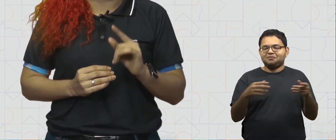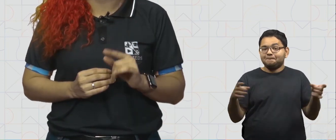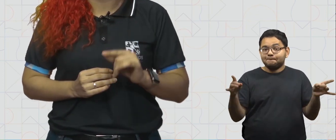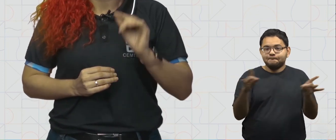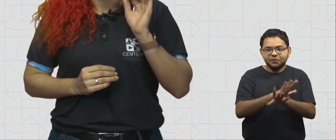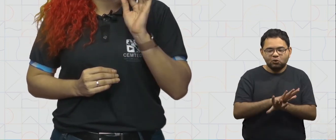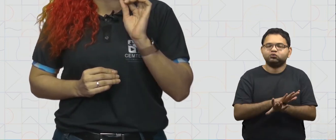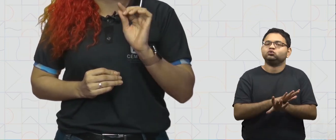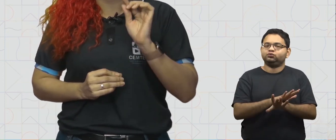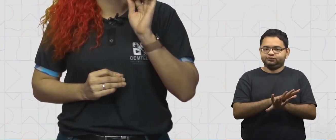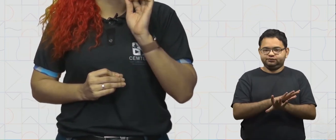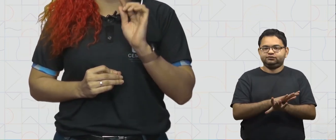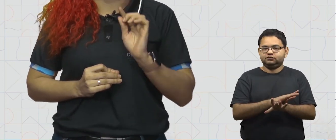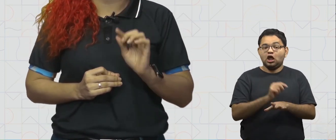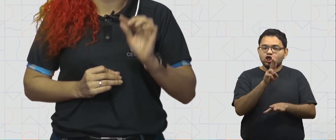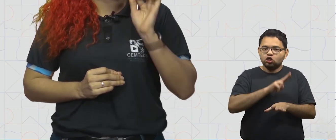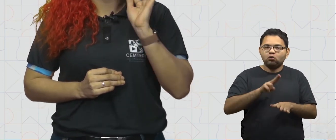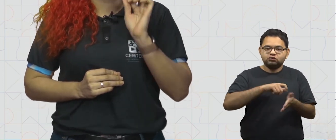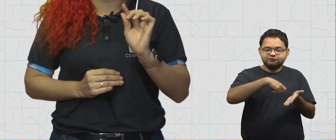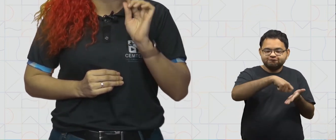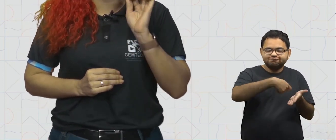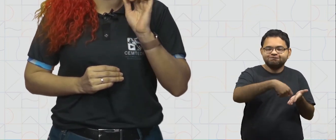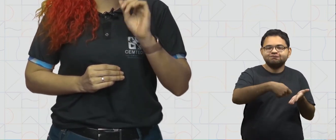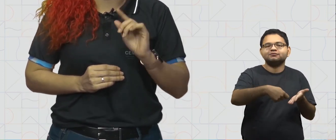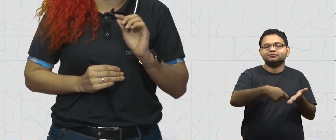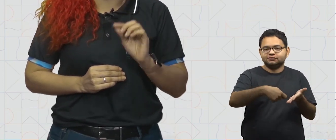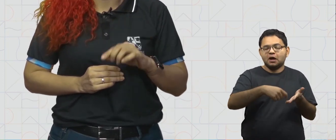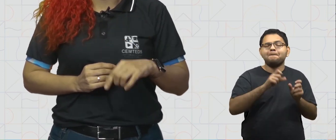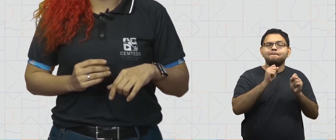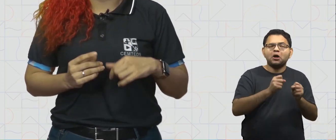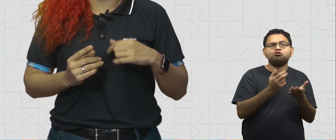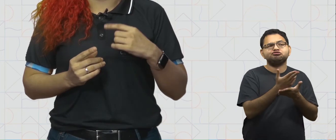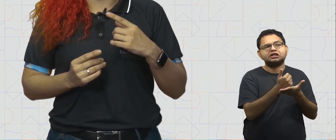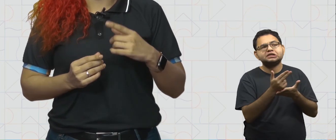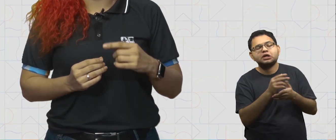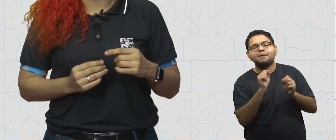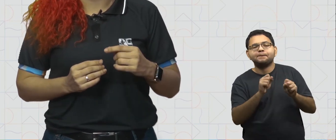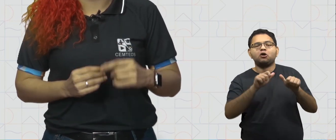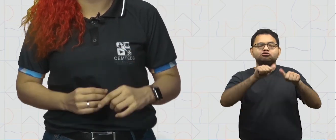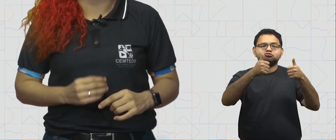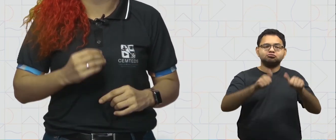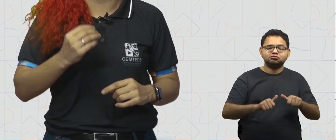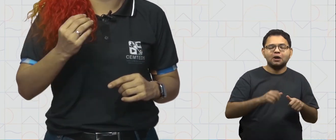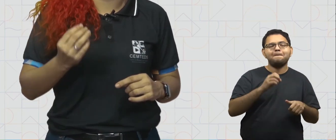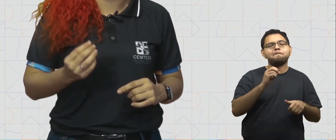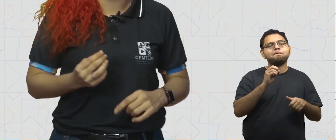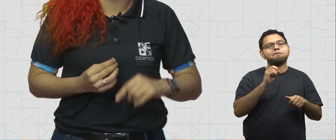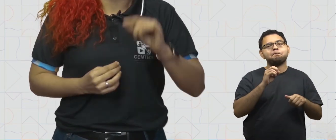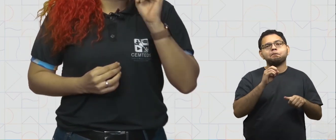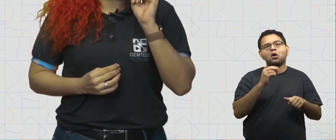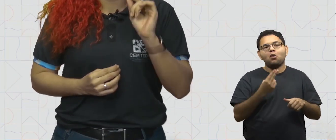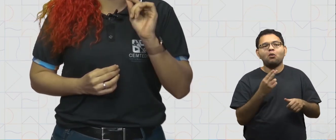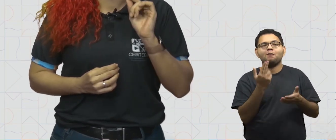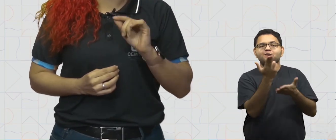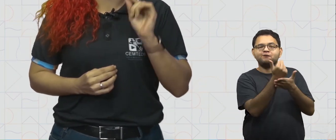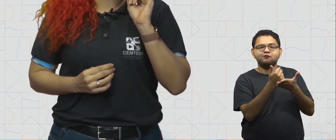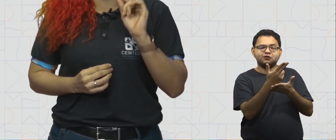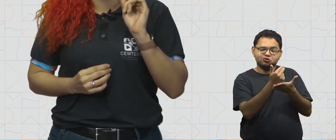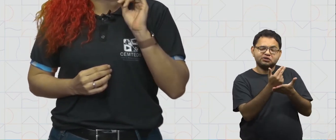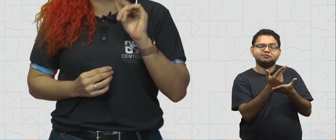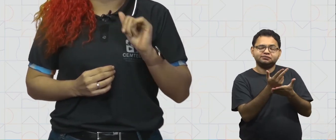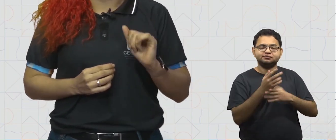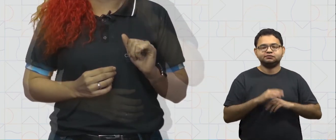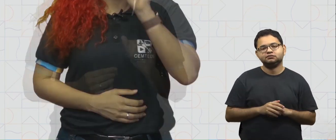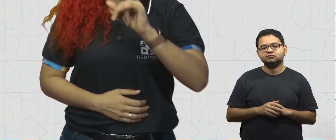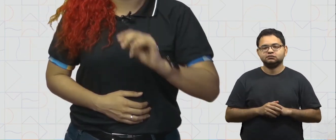terminarmos e darmos de fato a estrutura final, seja do desenho, seja da figura ou mesmo